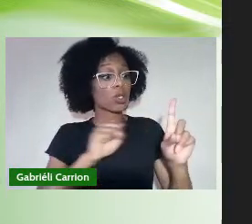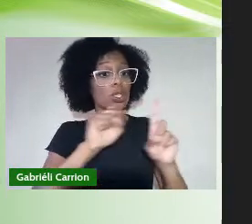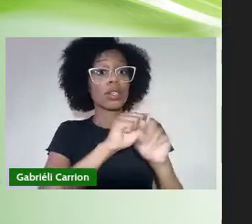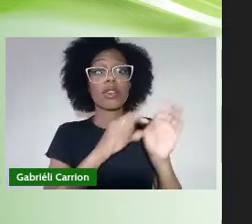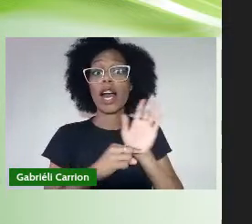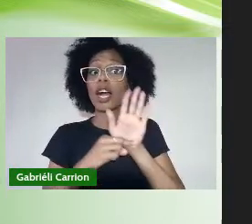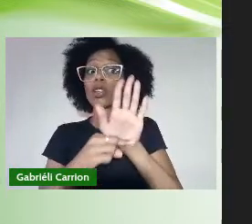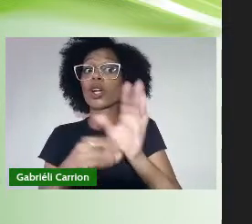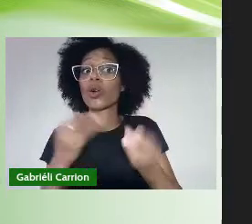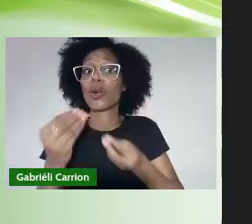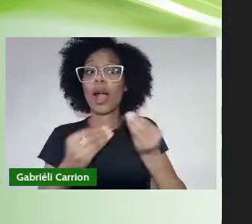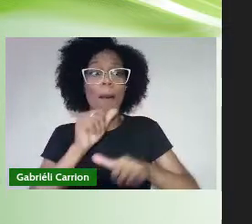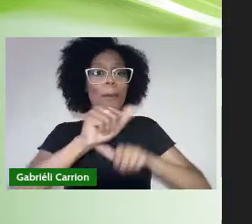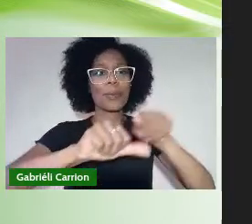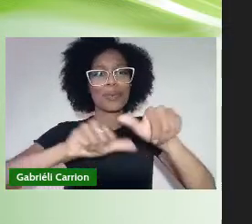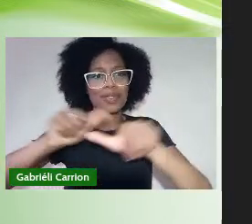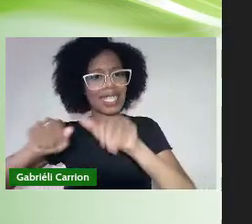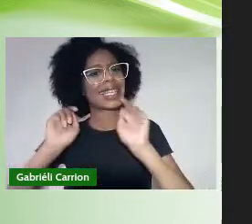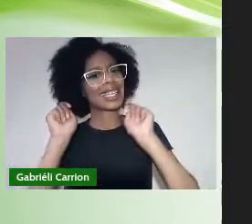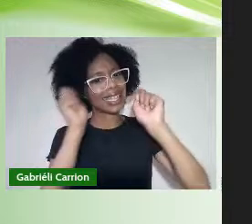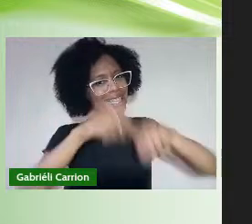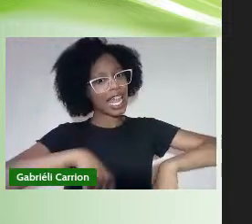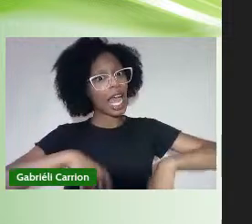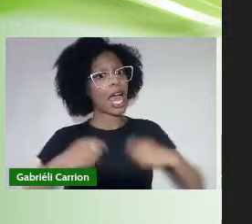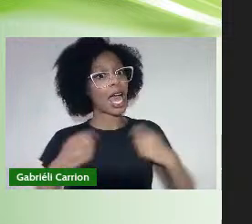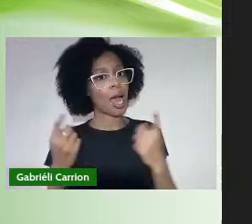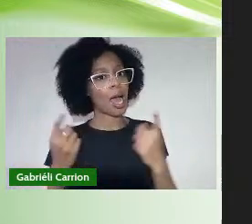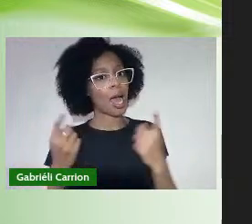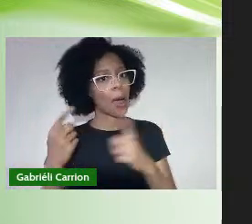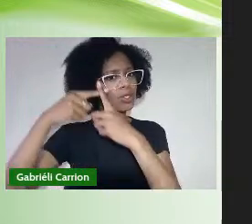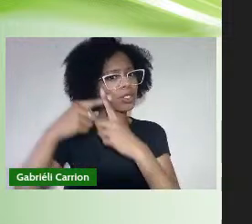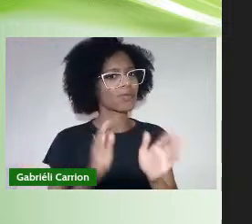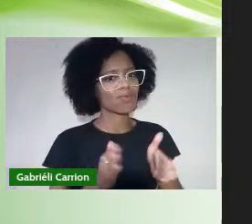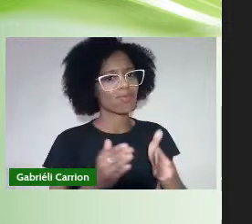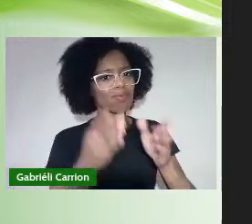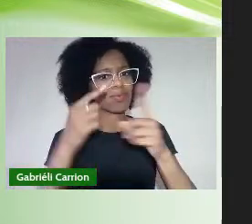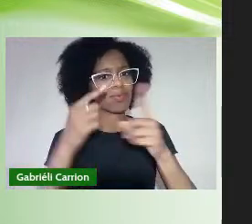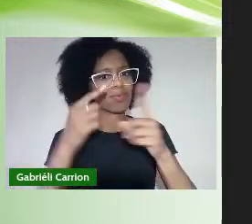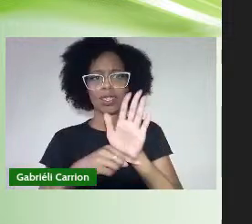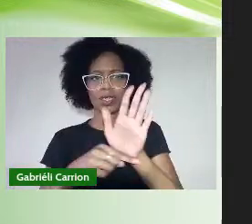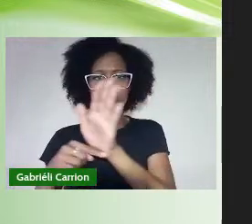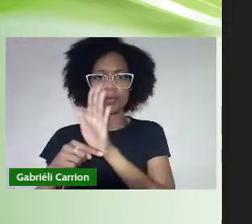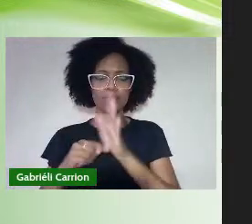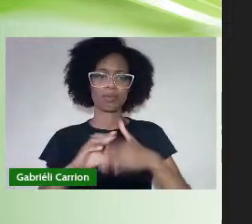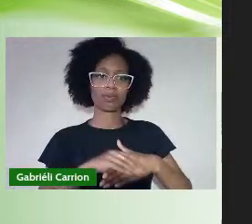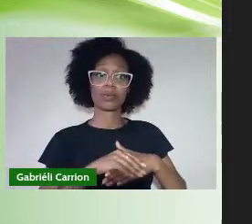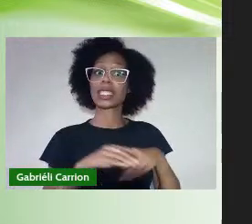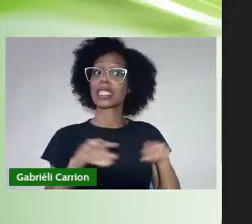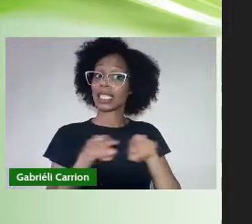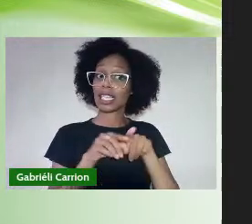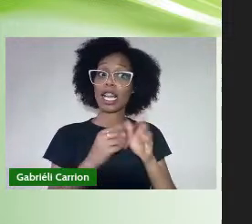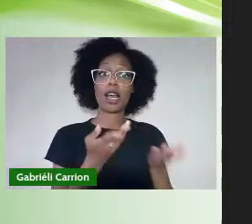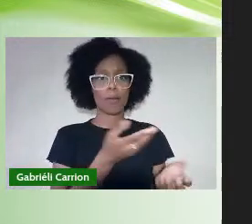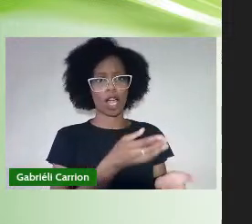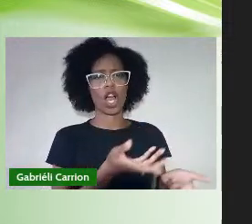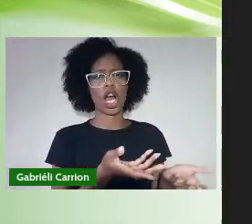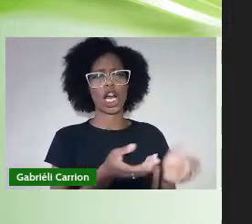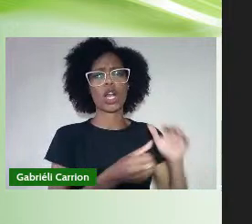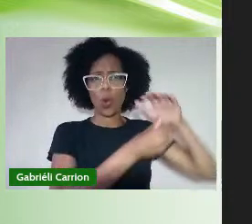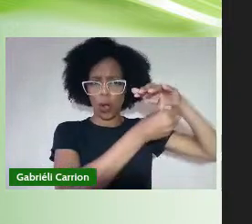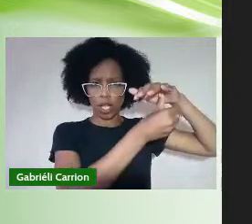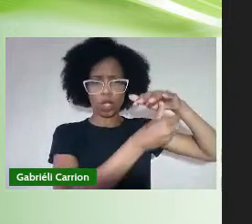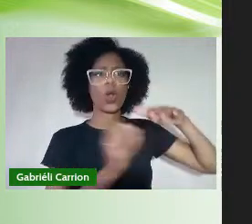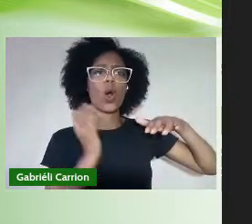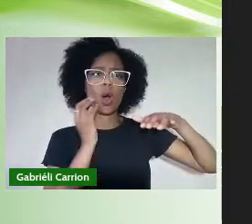Transformações positivas Por onde quer que atuem Em nome do nosso reitor Professor Roberleine Ribeiro Jorge